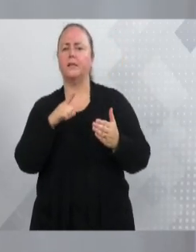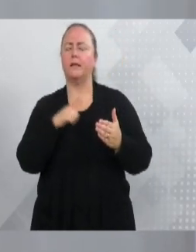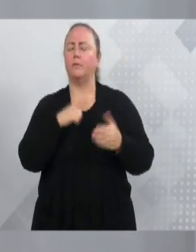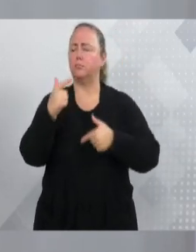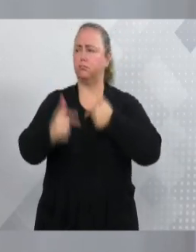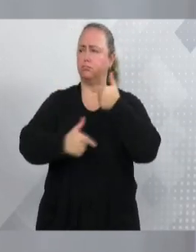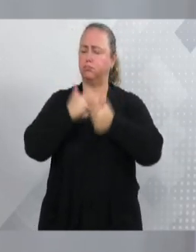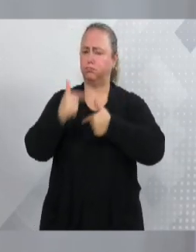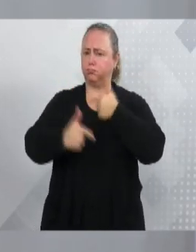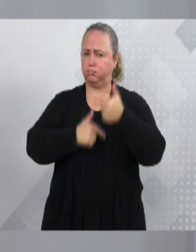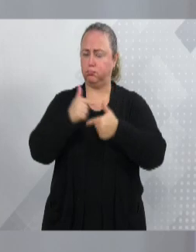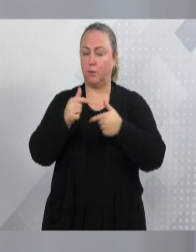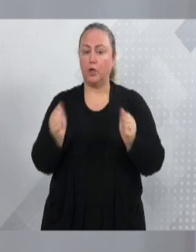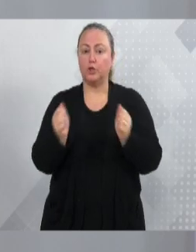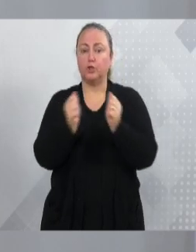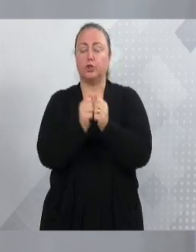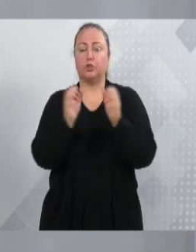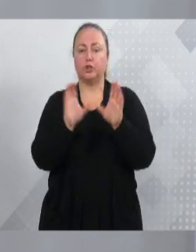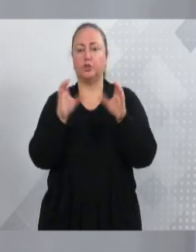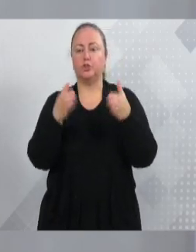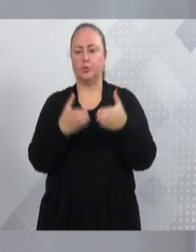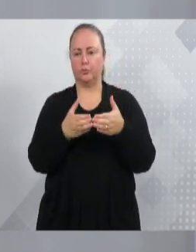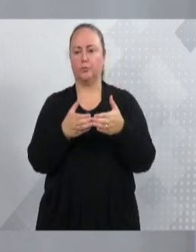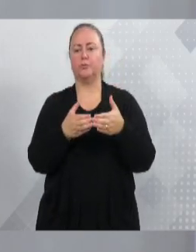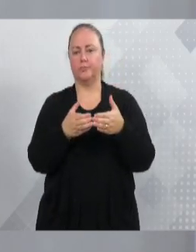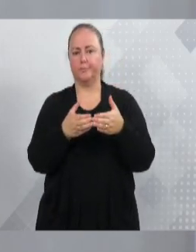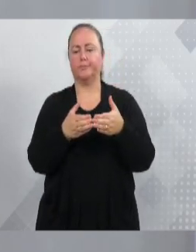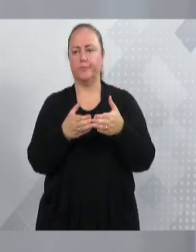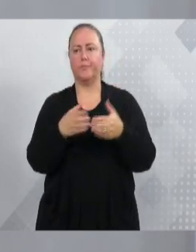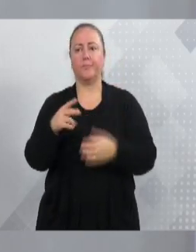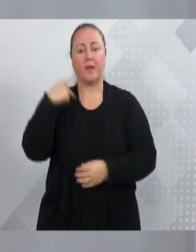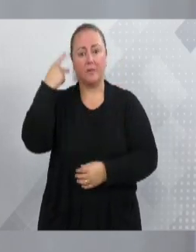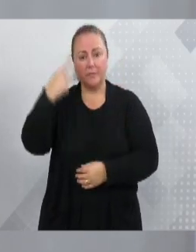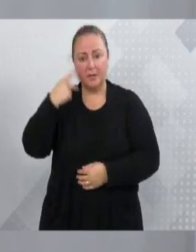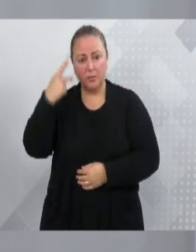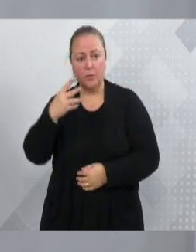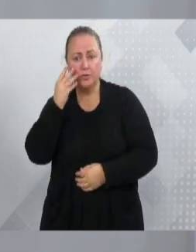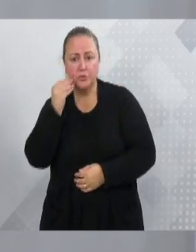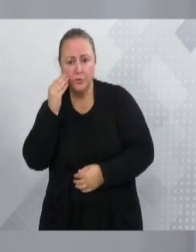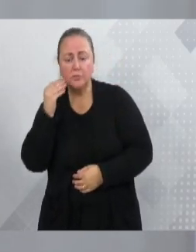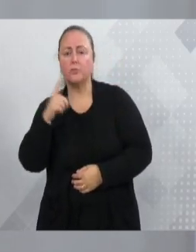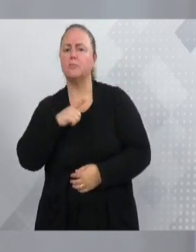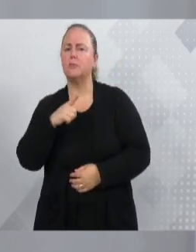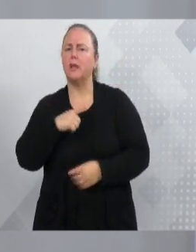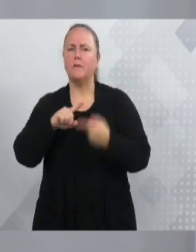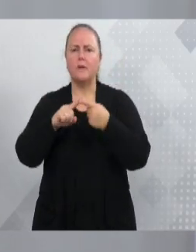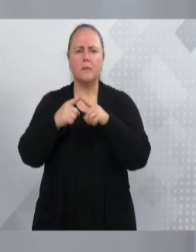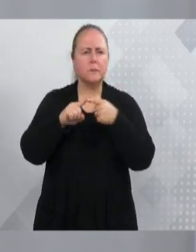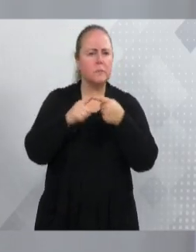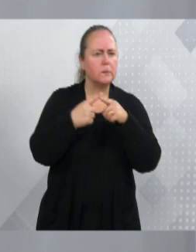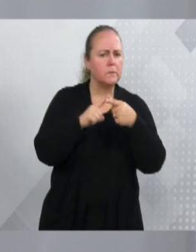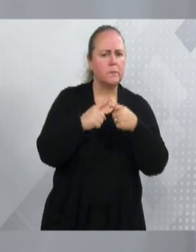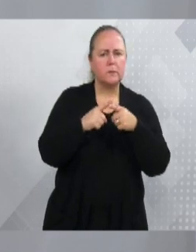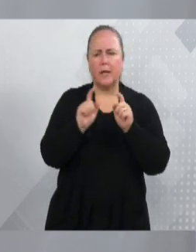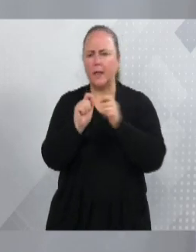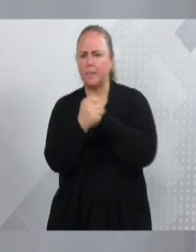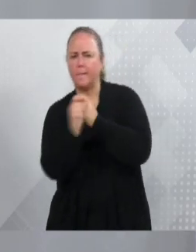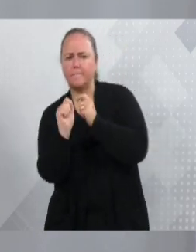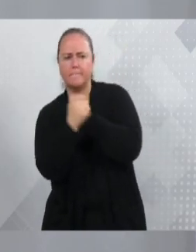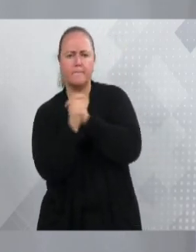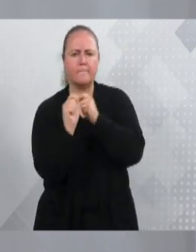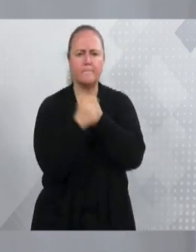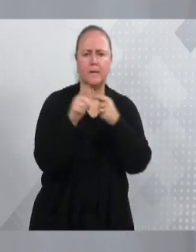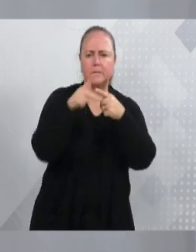trabalho com a comunidade. Fazendo... Vereador Gilson, eles fizeram muitas adequações, muitas adequações.